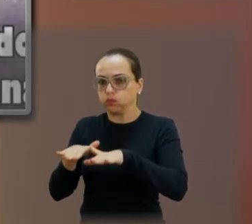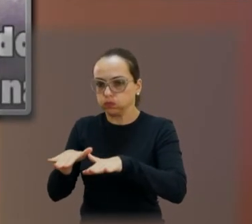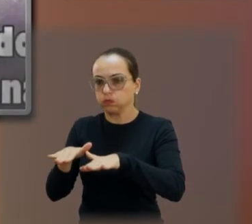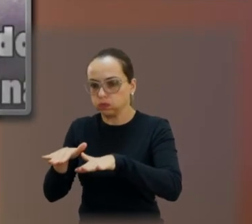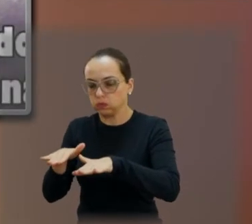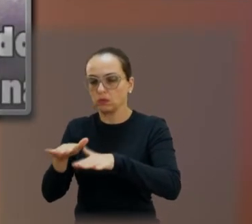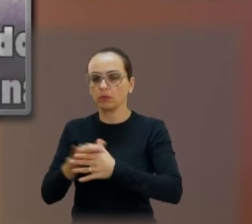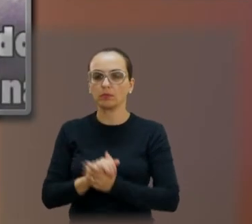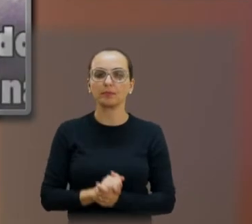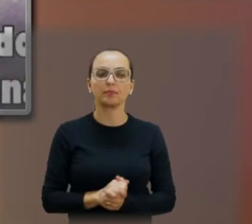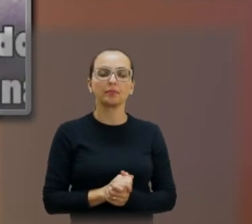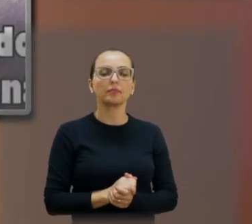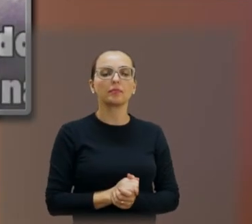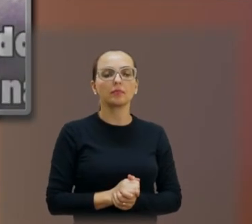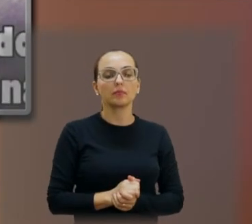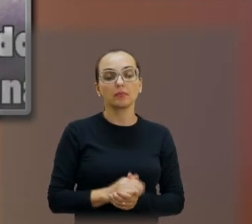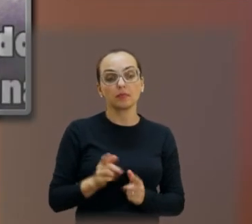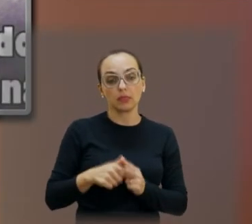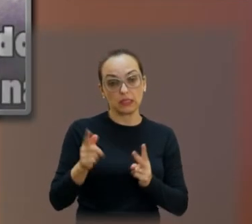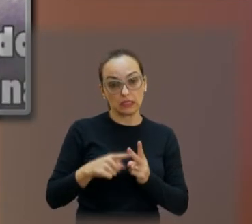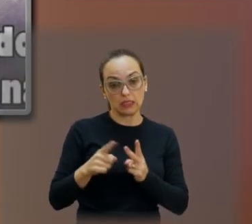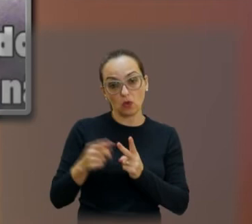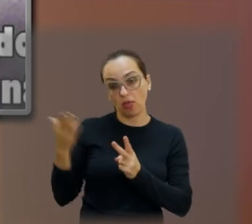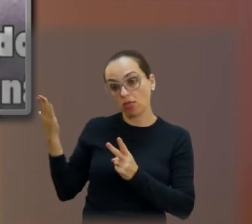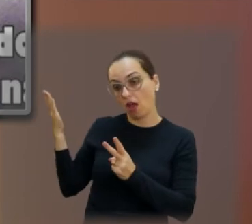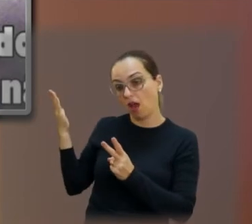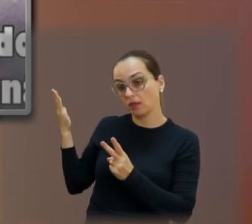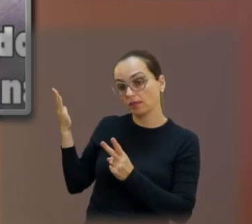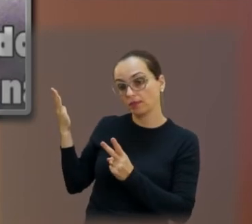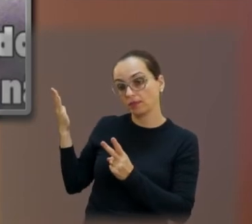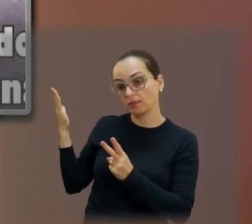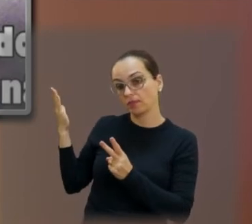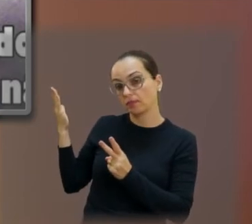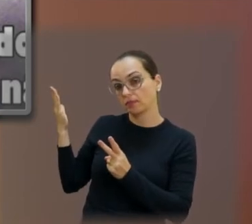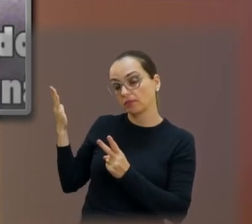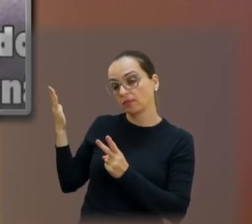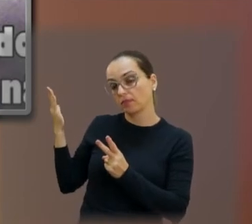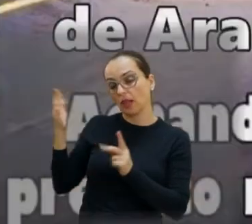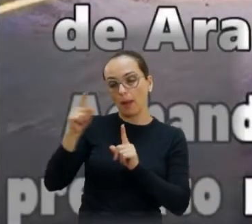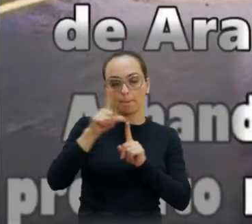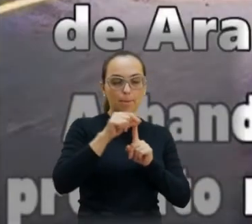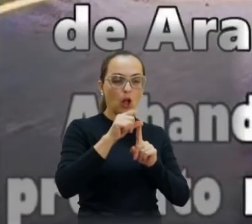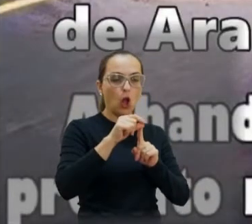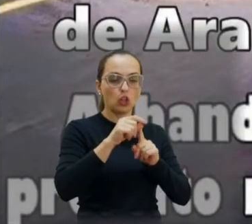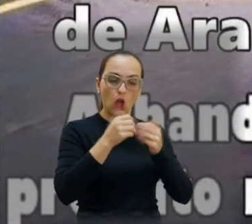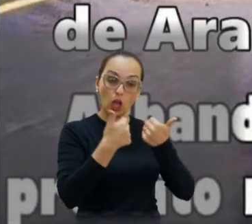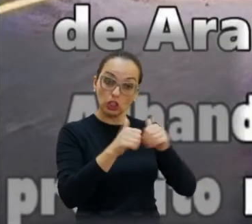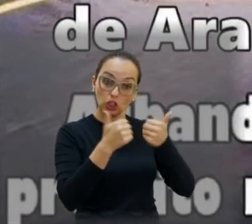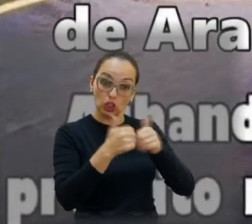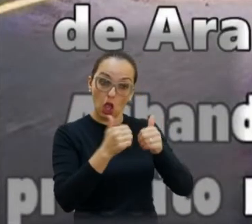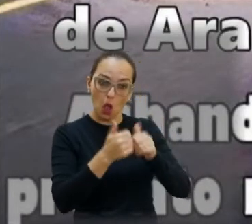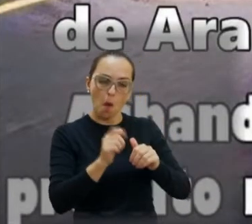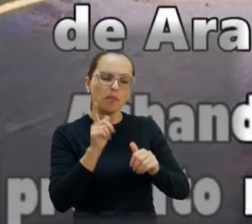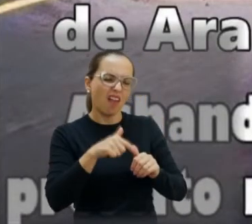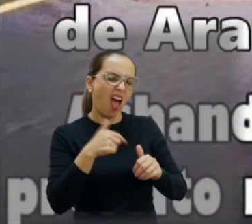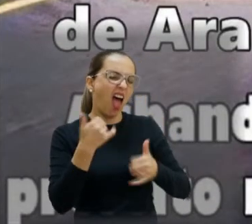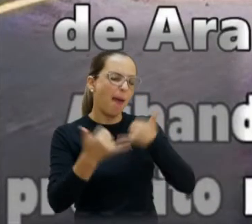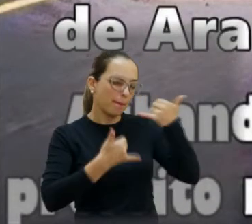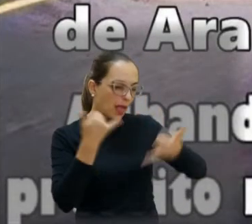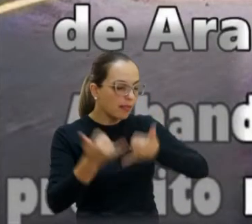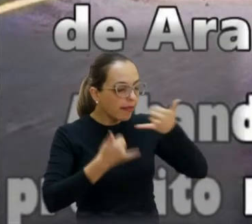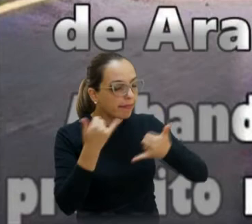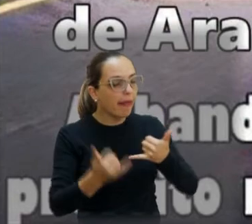ônibus. Nós sabemos que essa foto não é daqui de Araraquara, já foi provado isso, mas vale a brincadeira, tirando o sarro da